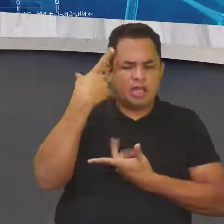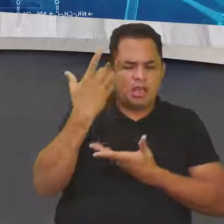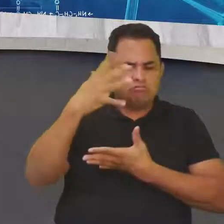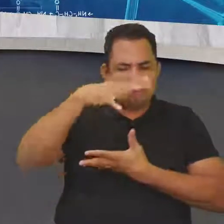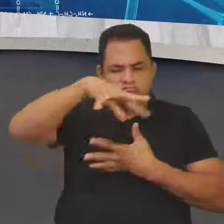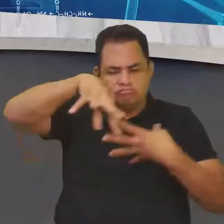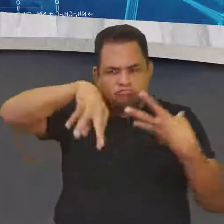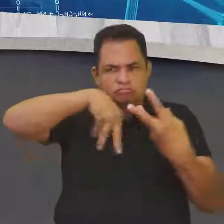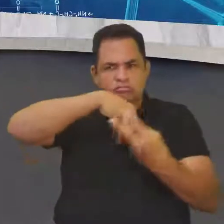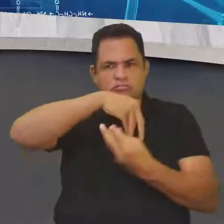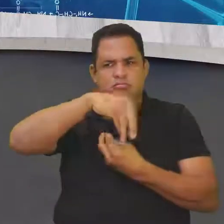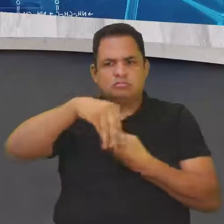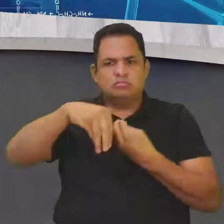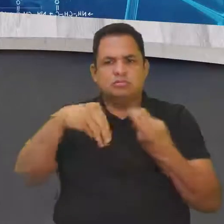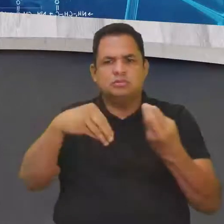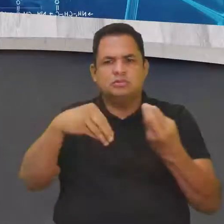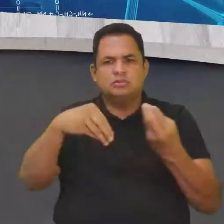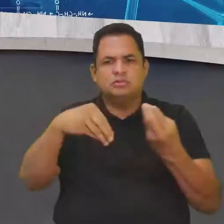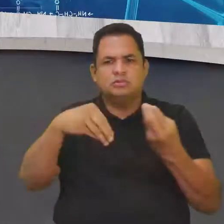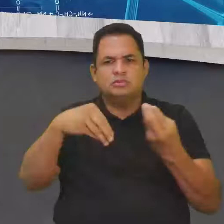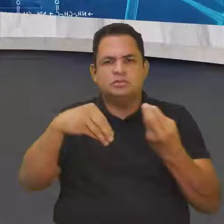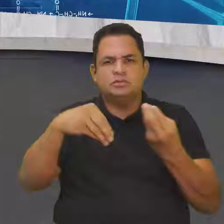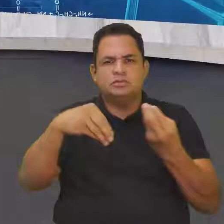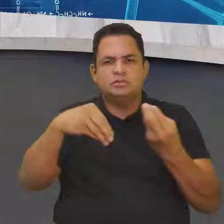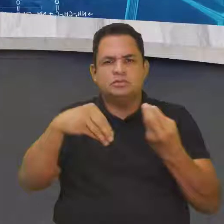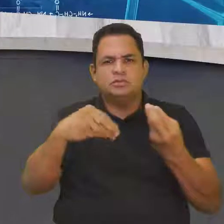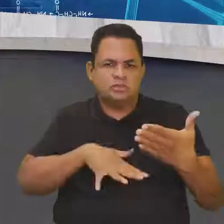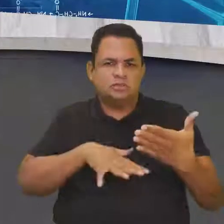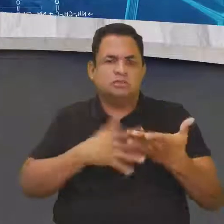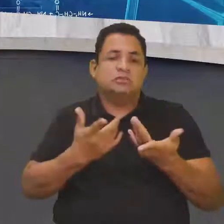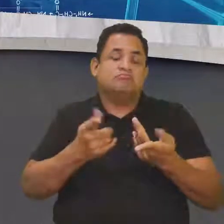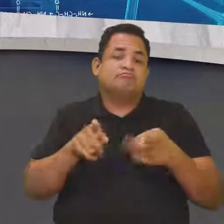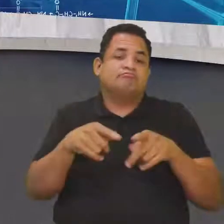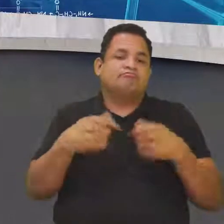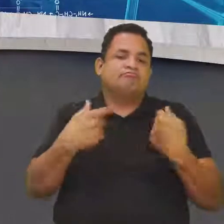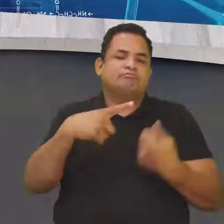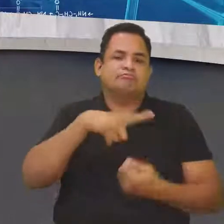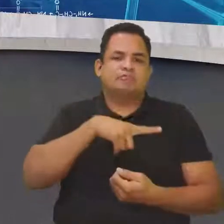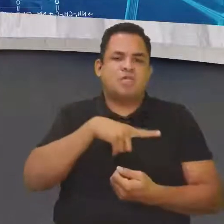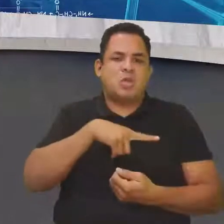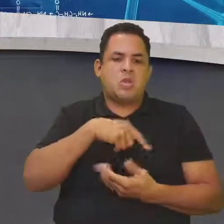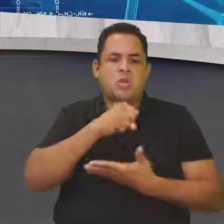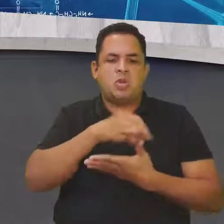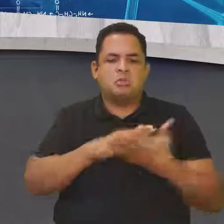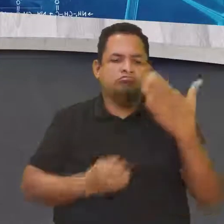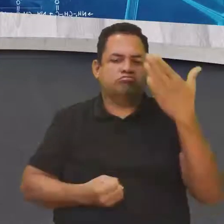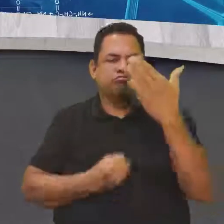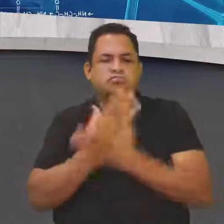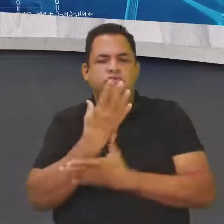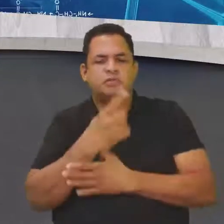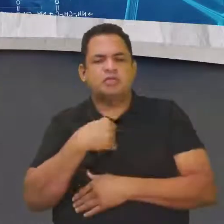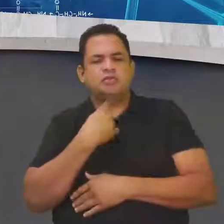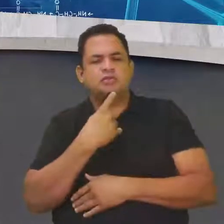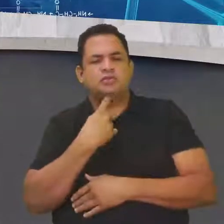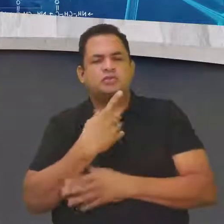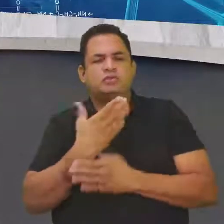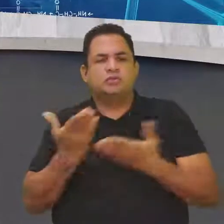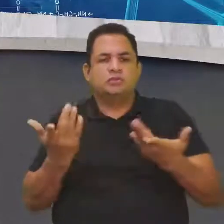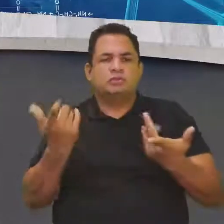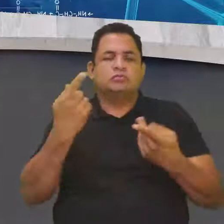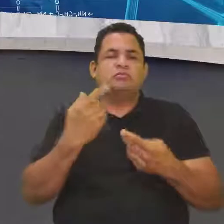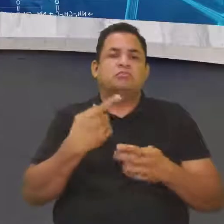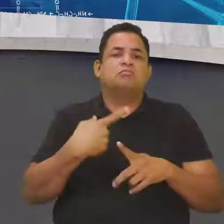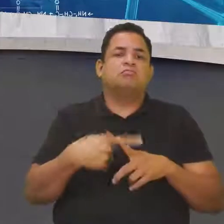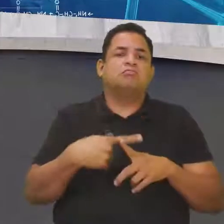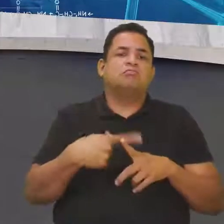envolvido no meio dessas questões, né? E, às vezes, tem a questão de surgimento de dúvidas, justamente